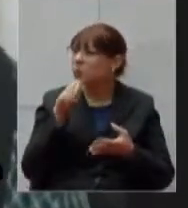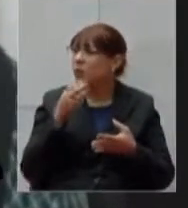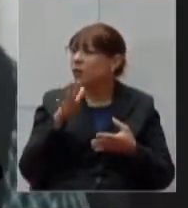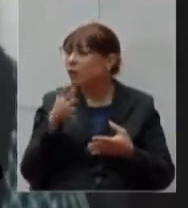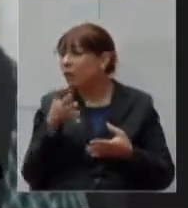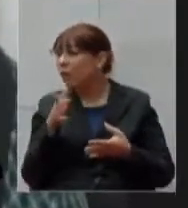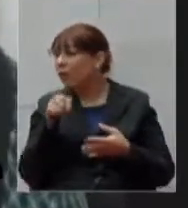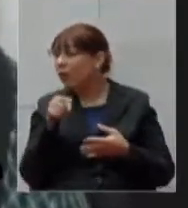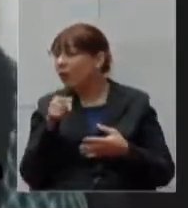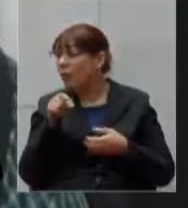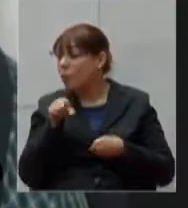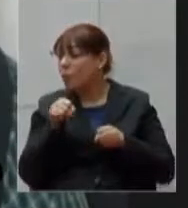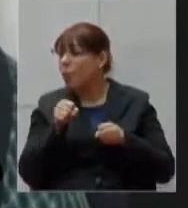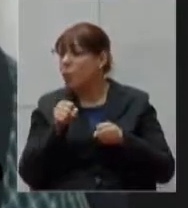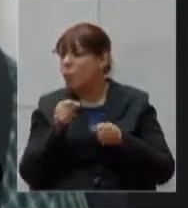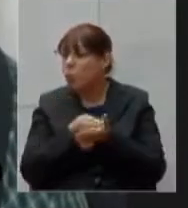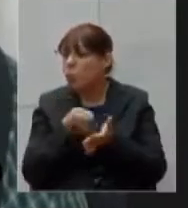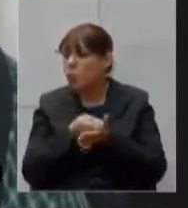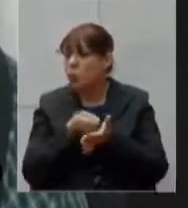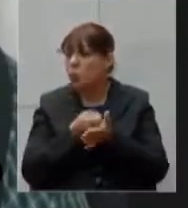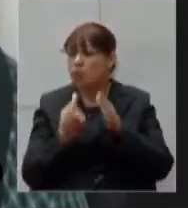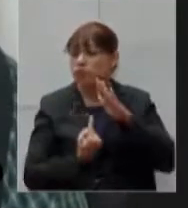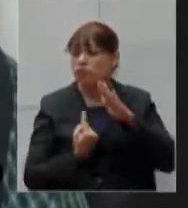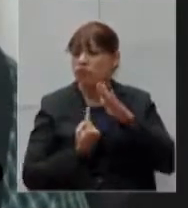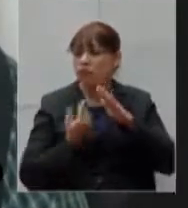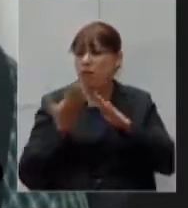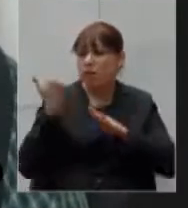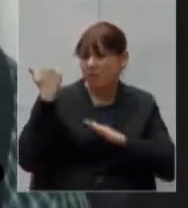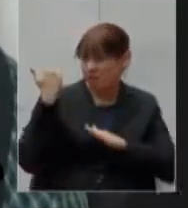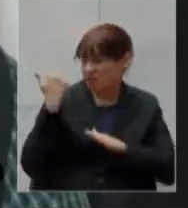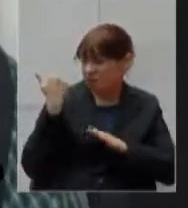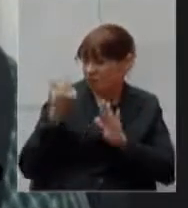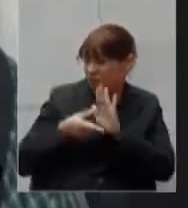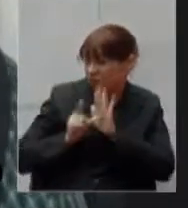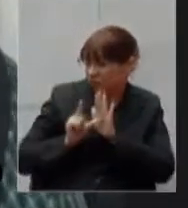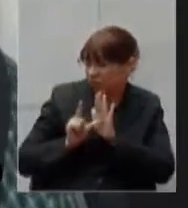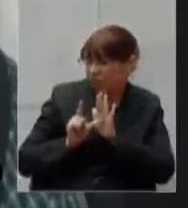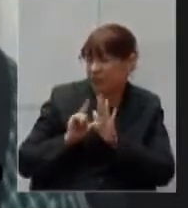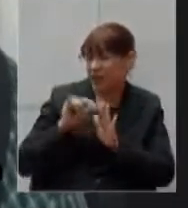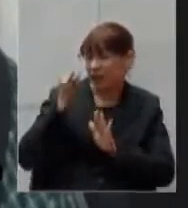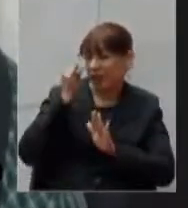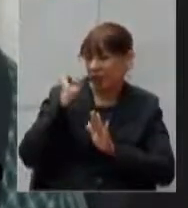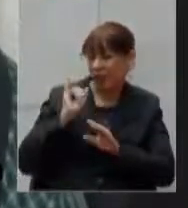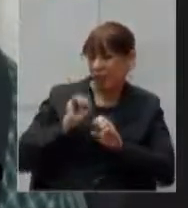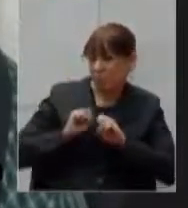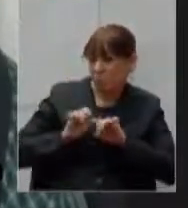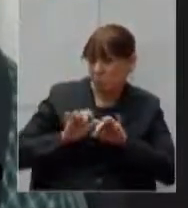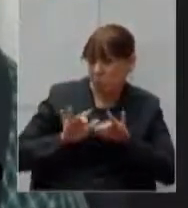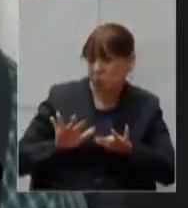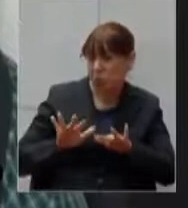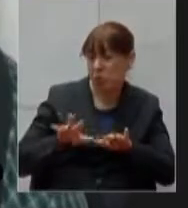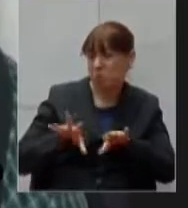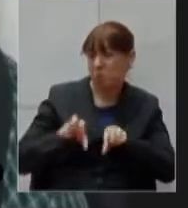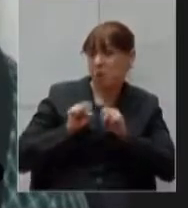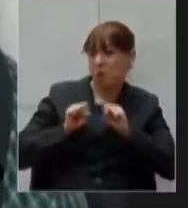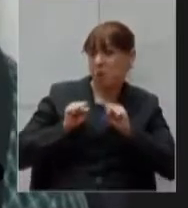defendido esse isolamento há mais dias talvez para que a gente evitasse esse número de contaminações